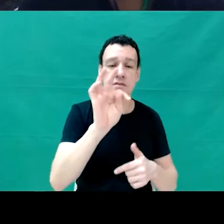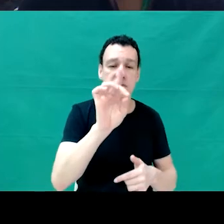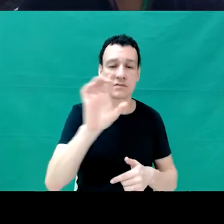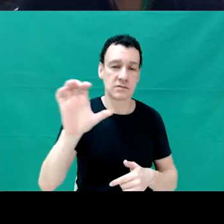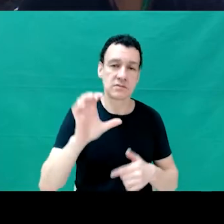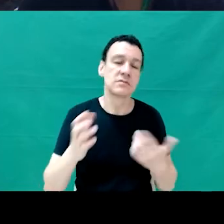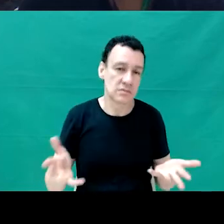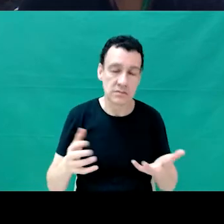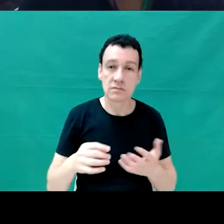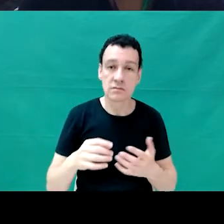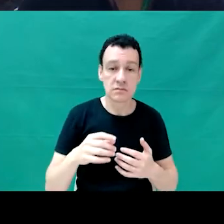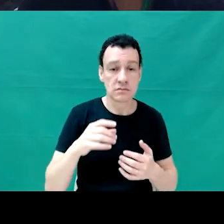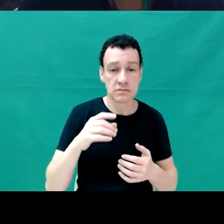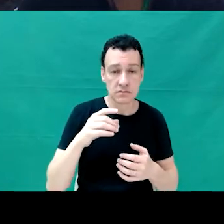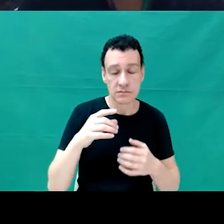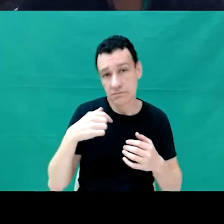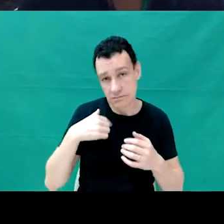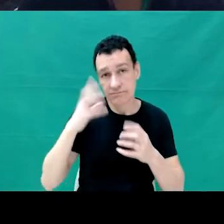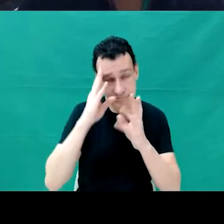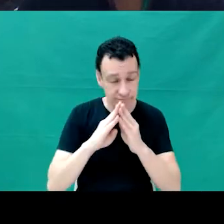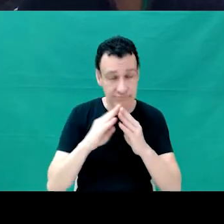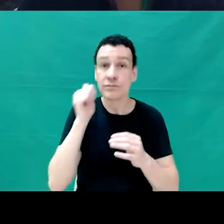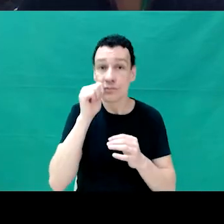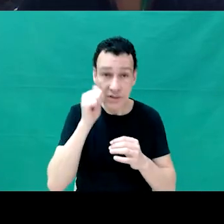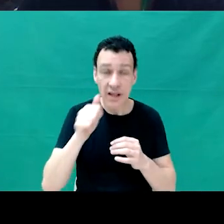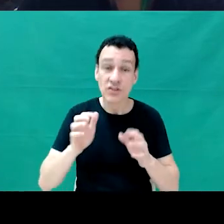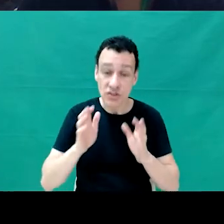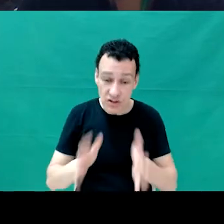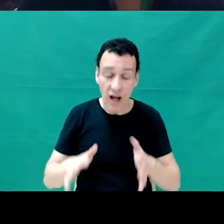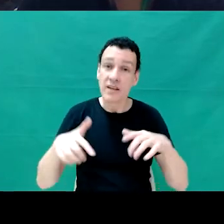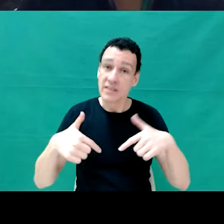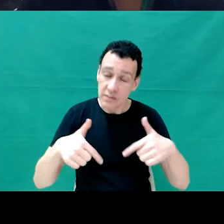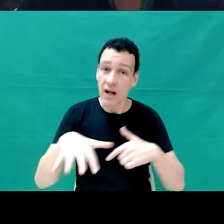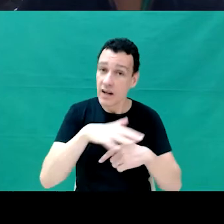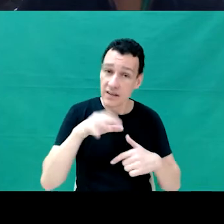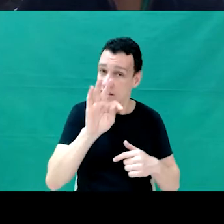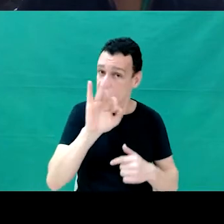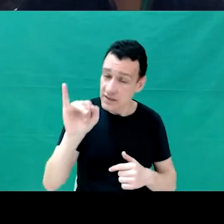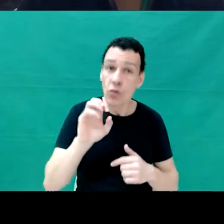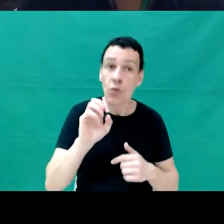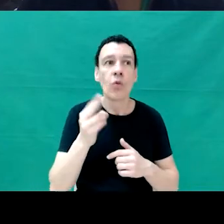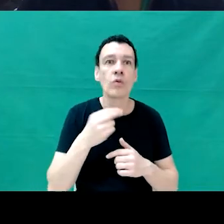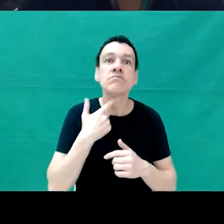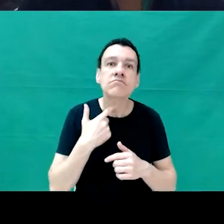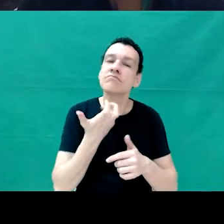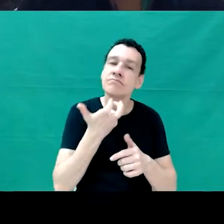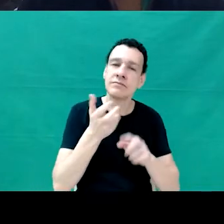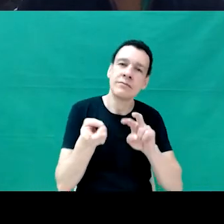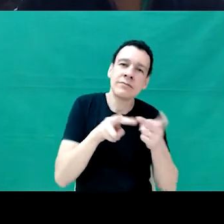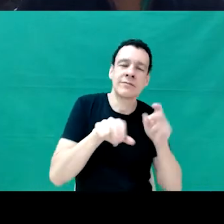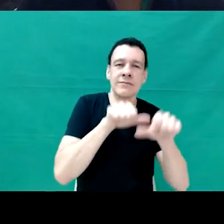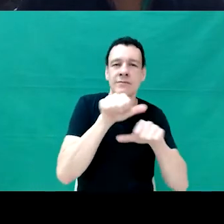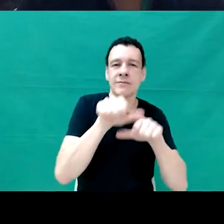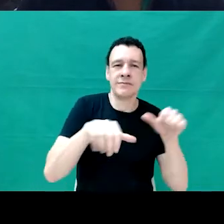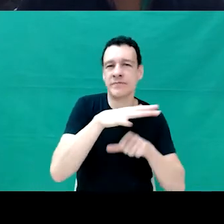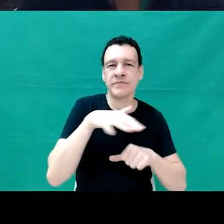né? Que iriam buscar a palestra e que já estão na área de TI ou que estão buscando uma oportunidade. E foi legal, porque aqui